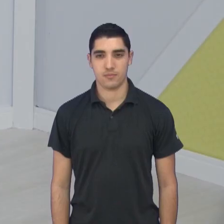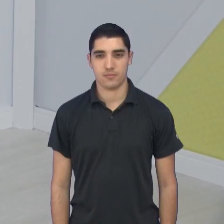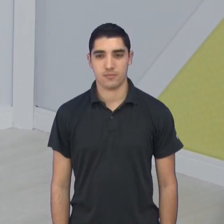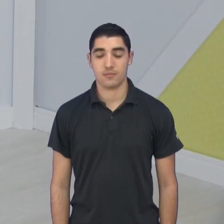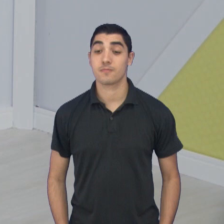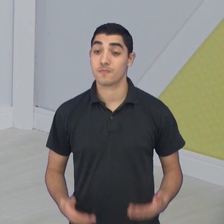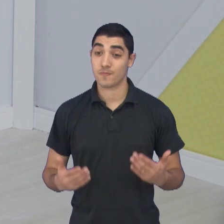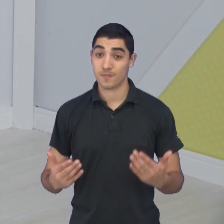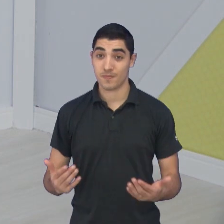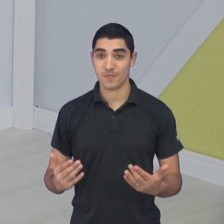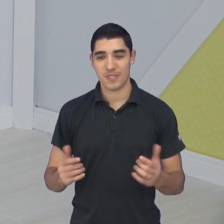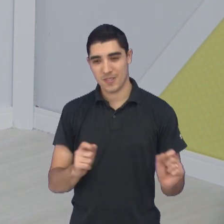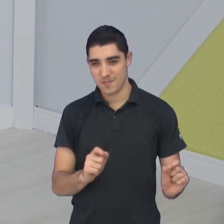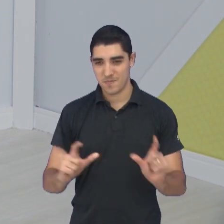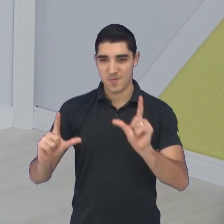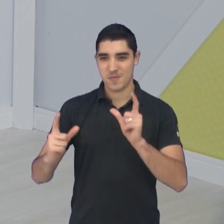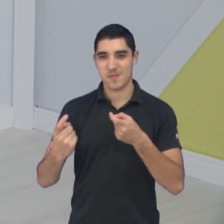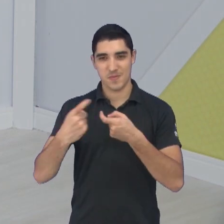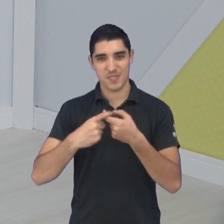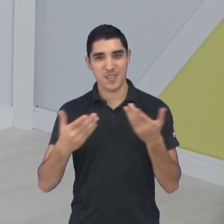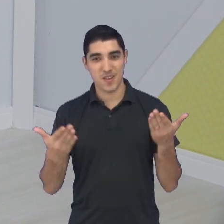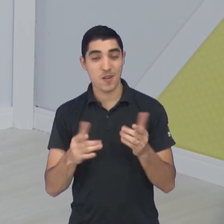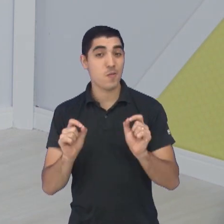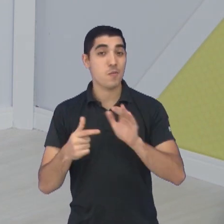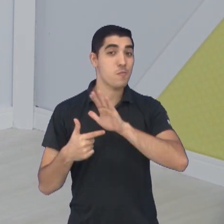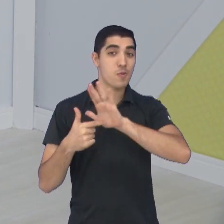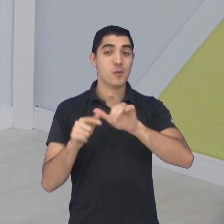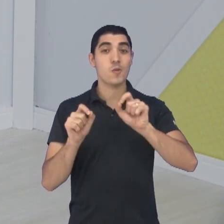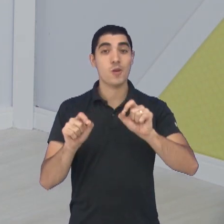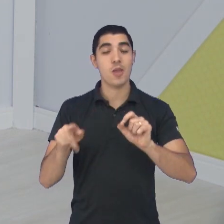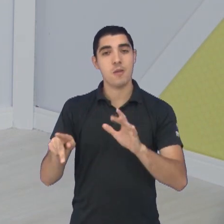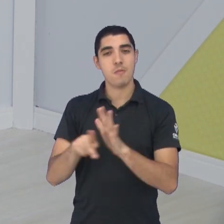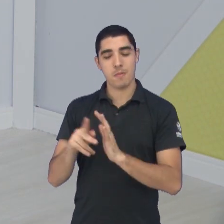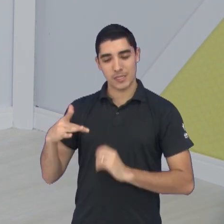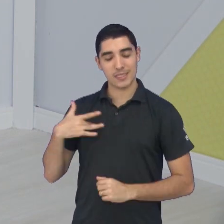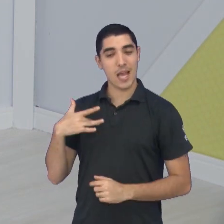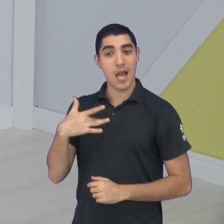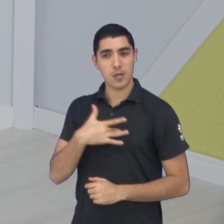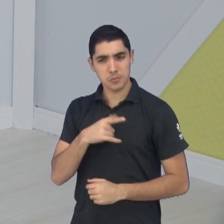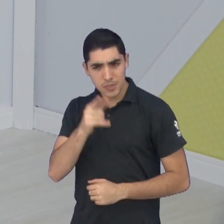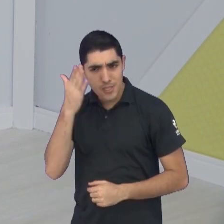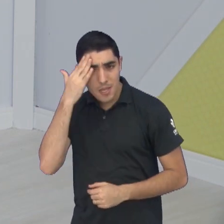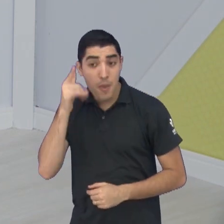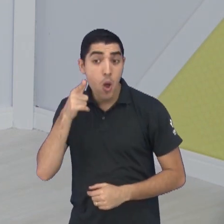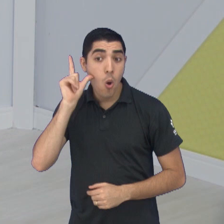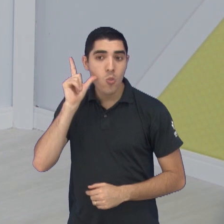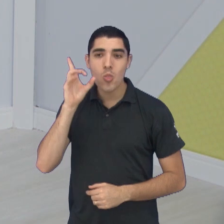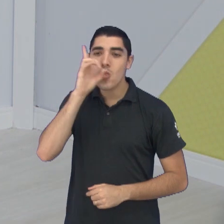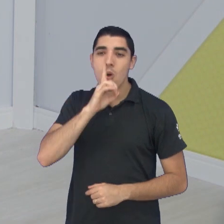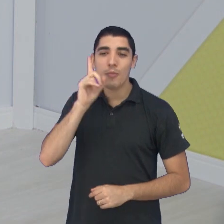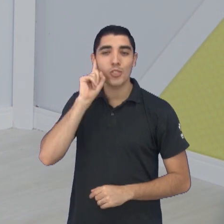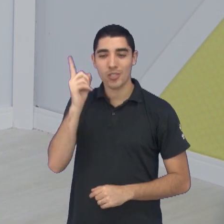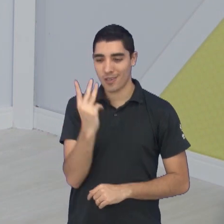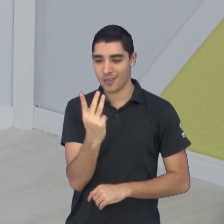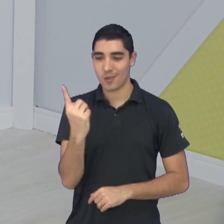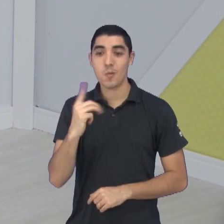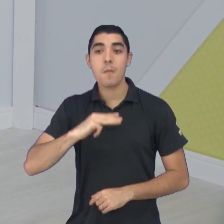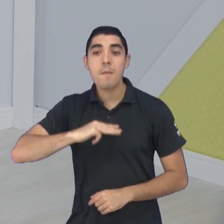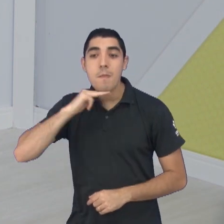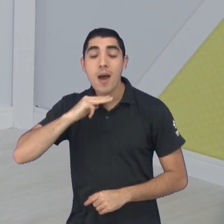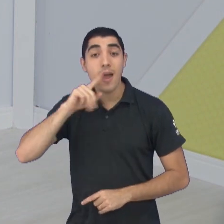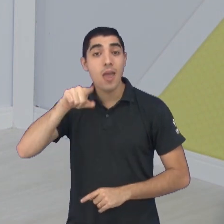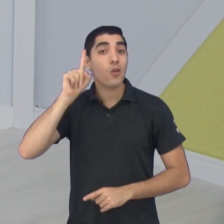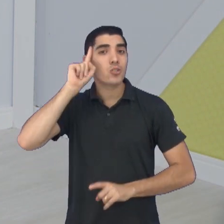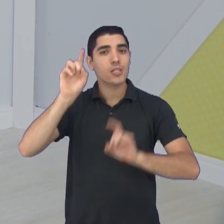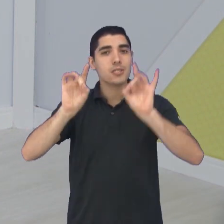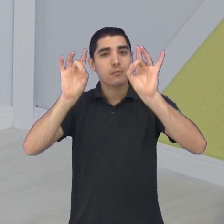Muito bem, a gente está de volta aqui com a Hora do Esporte para falar de bem-estar. Você sabia que ontem, domingão, dia 31 de março, é comemorado